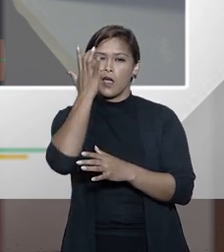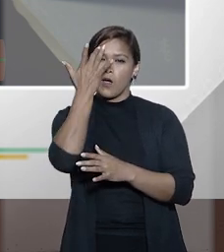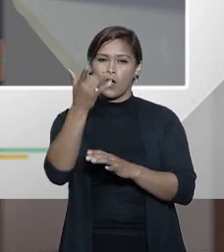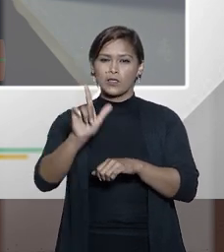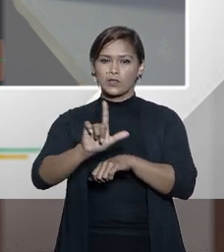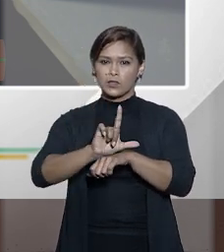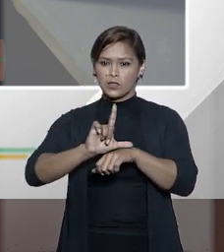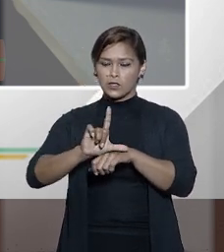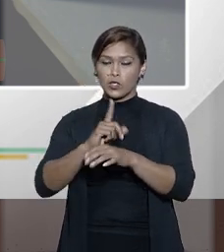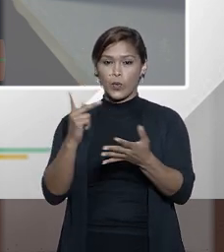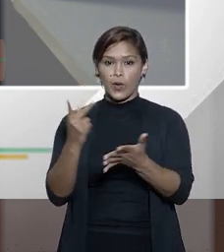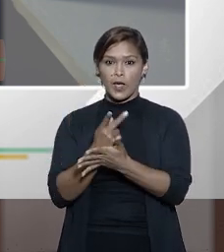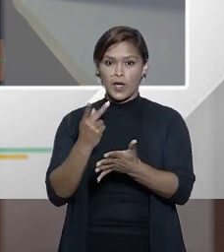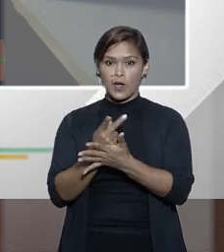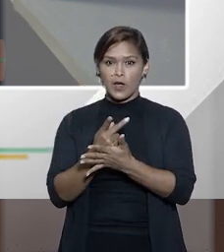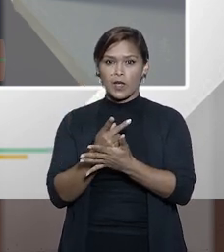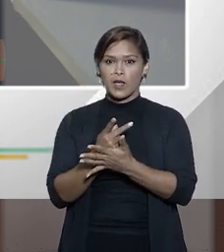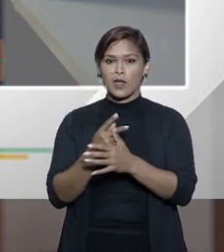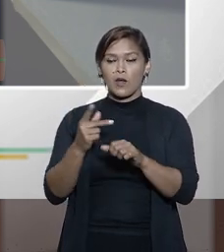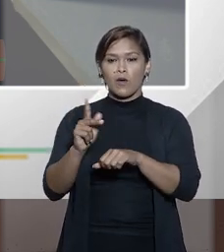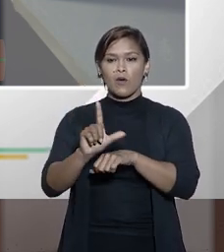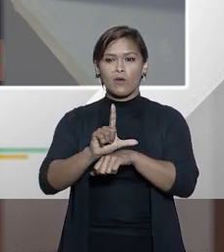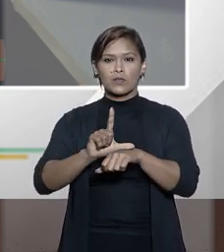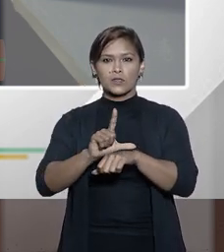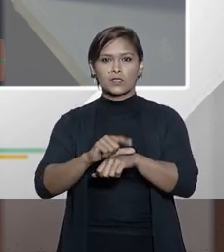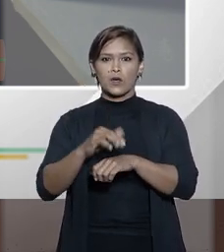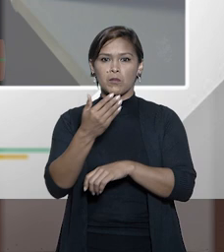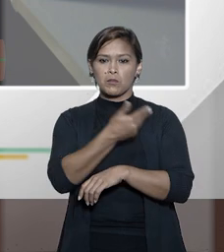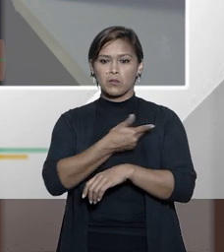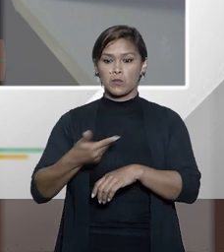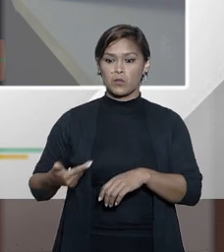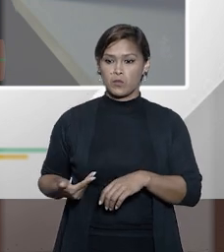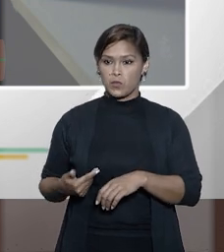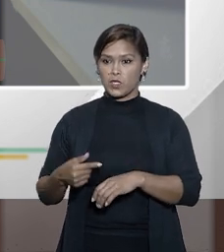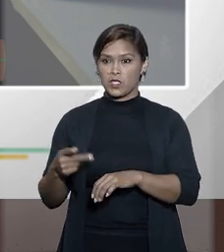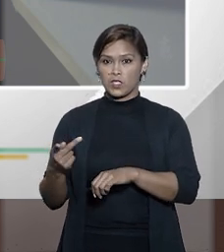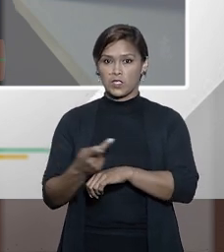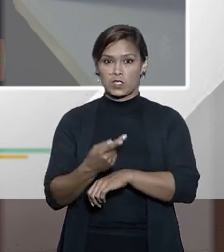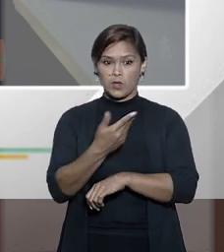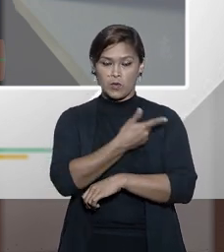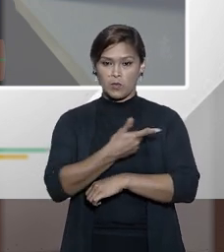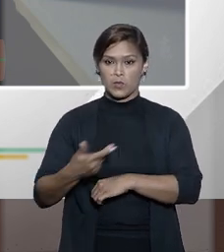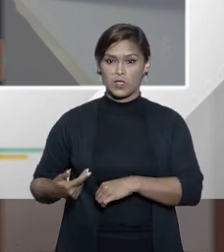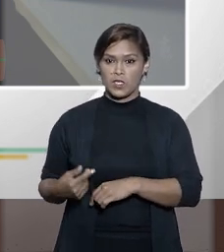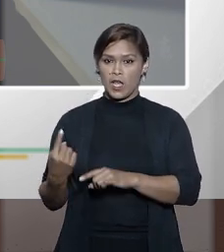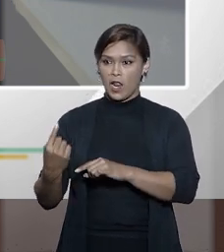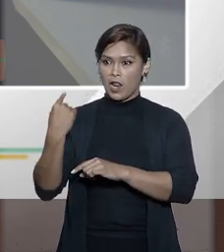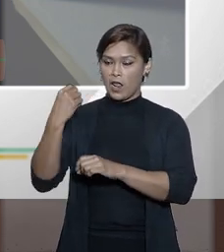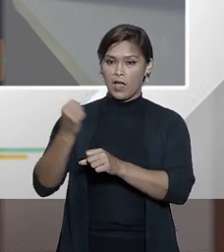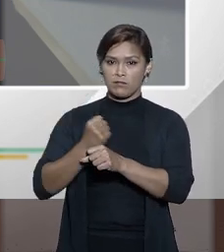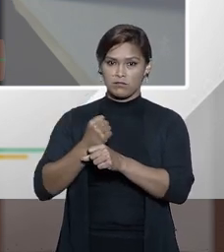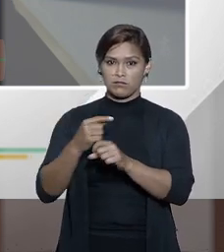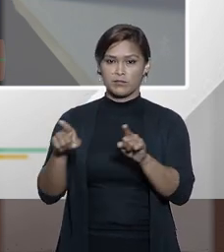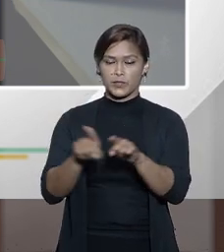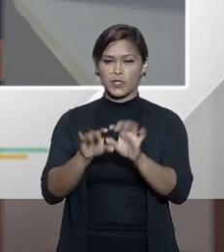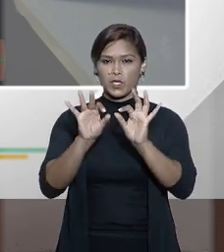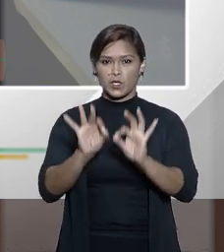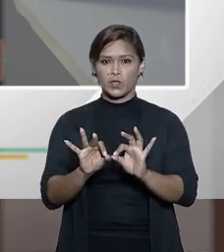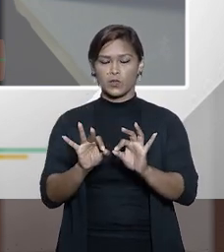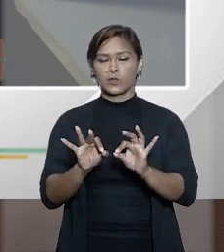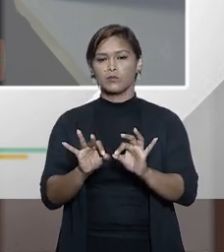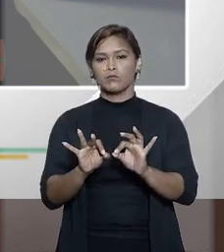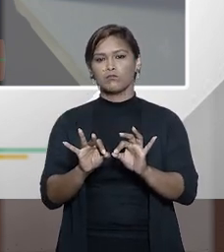acho que o legislador aí errou na verdade no legislador o presidente da república a presidente da república quando sancionou